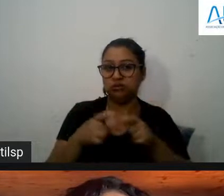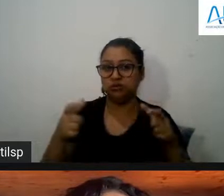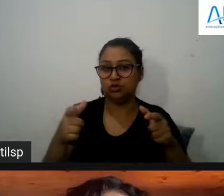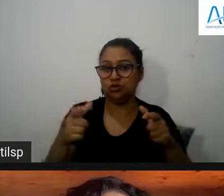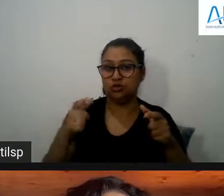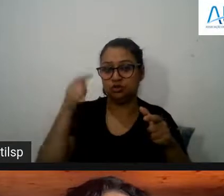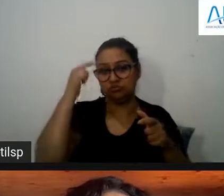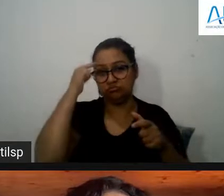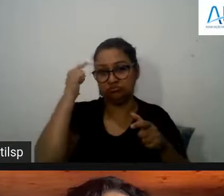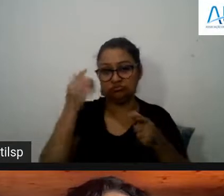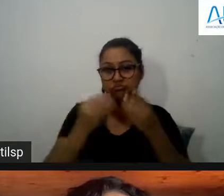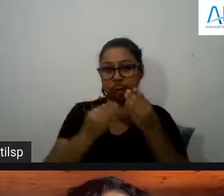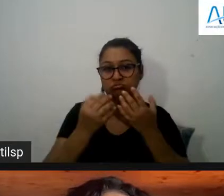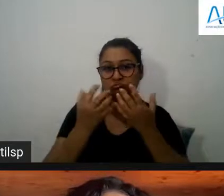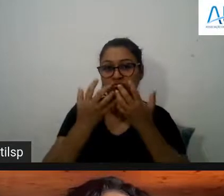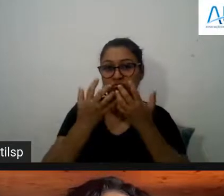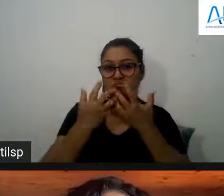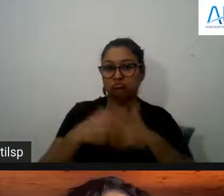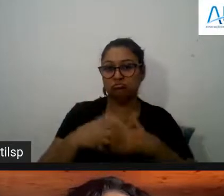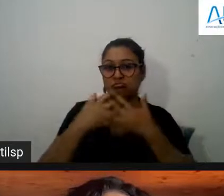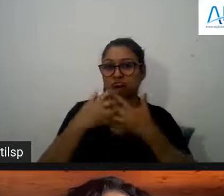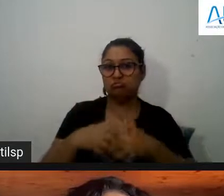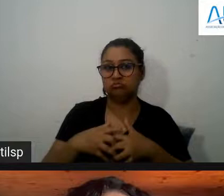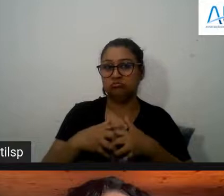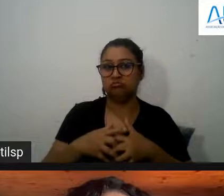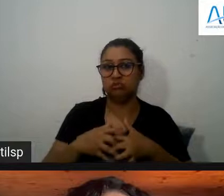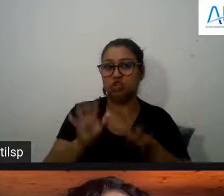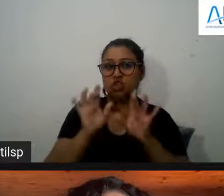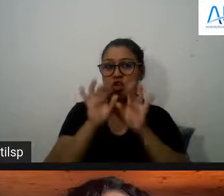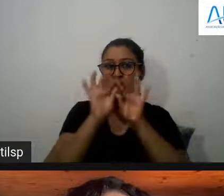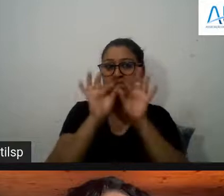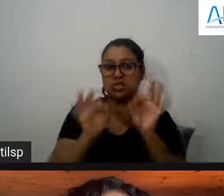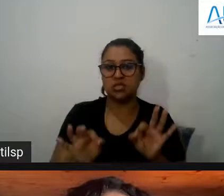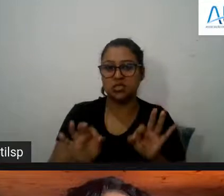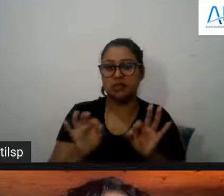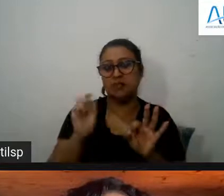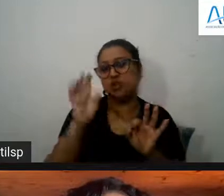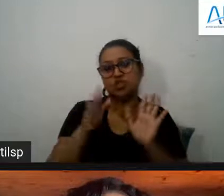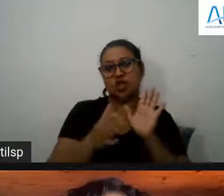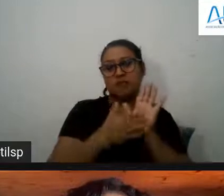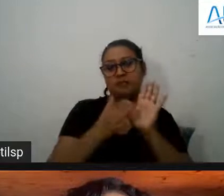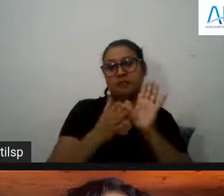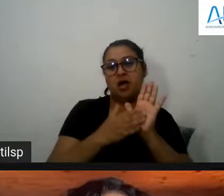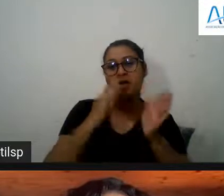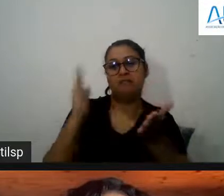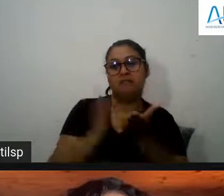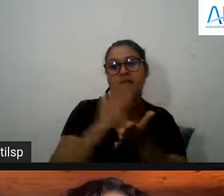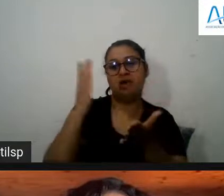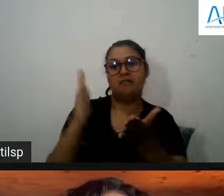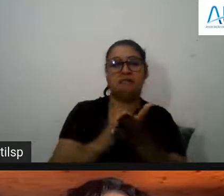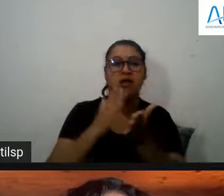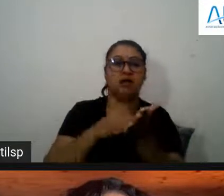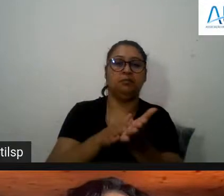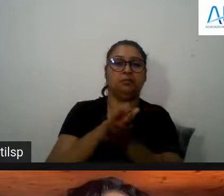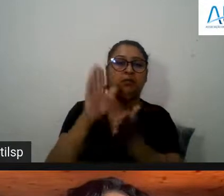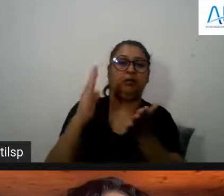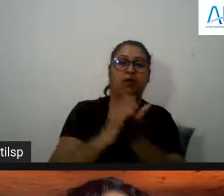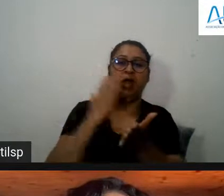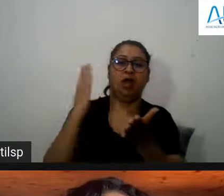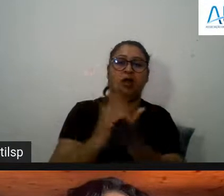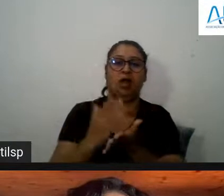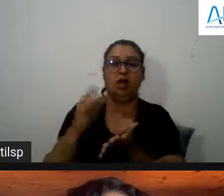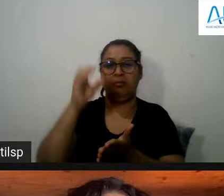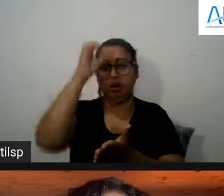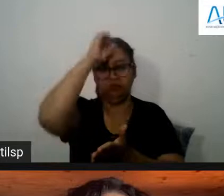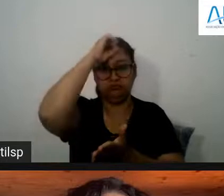imagética como meramente ilustrativa ou para ocupar espaço de página quando se trabalha nesta